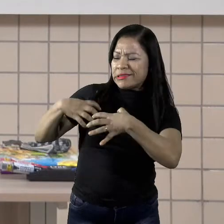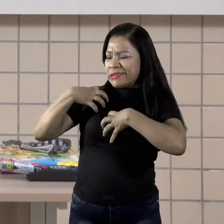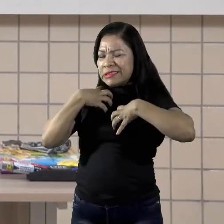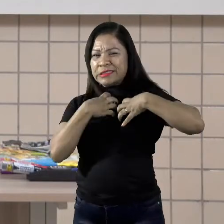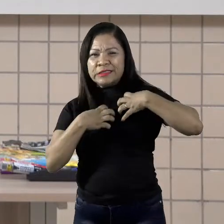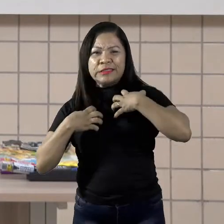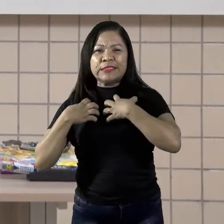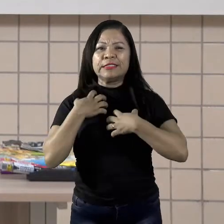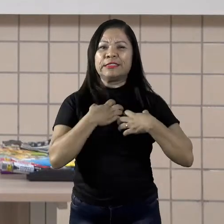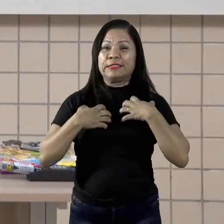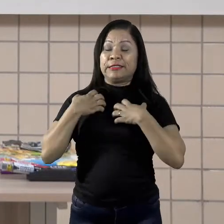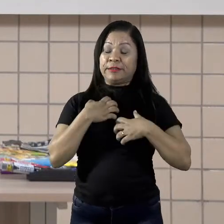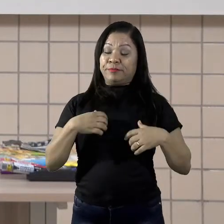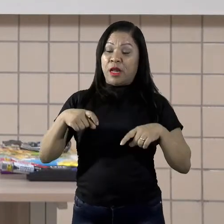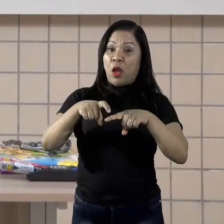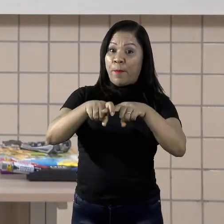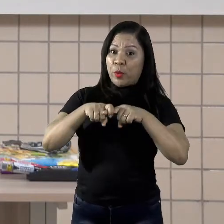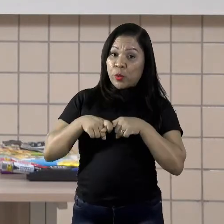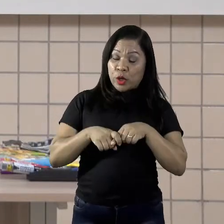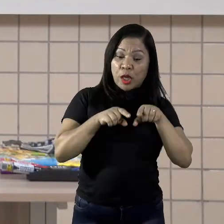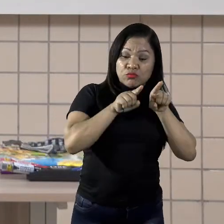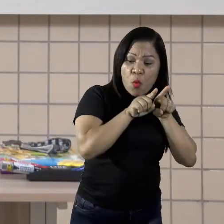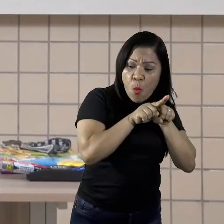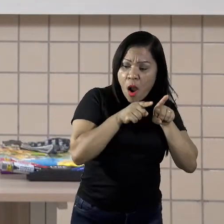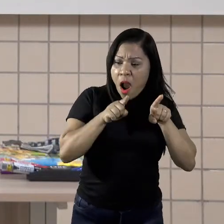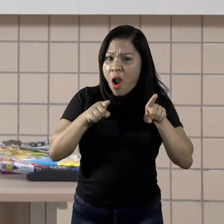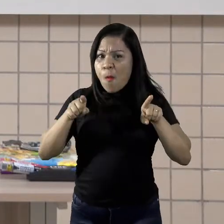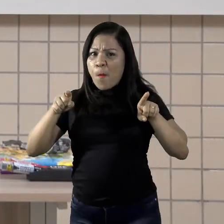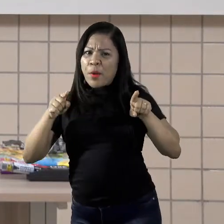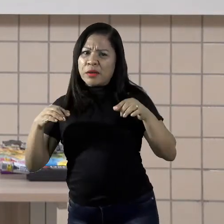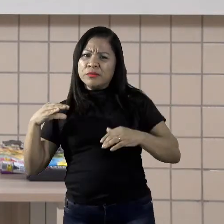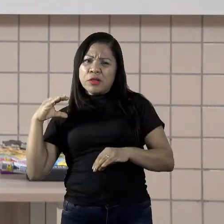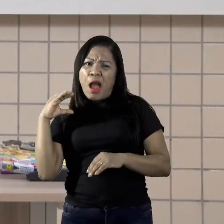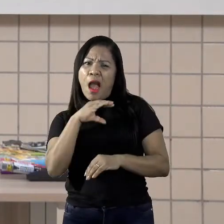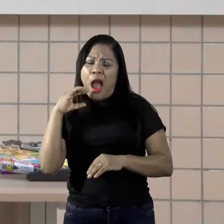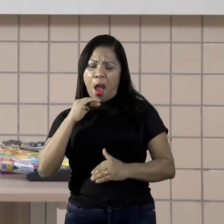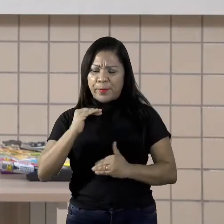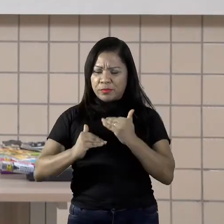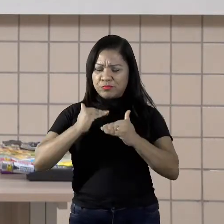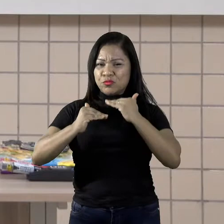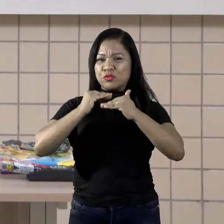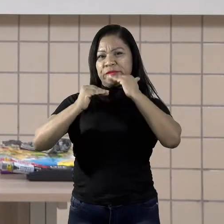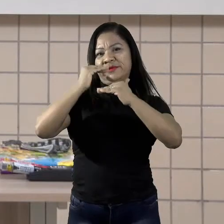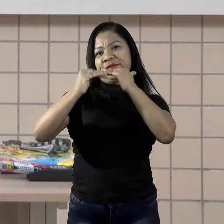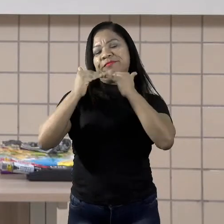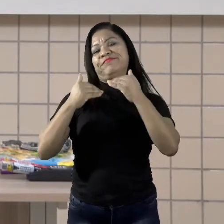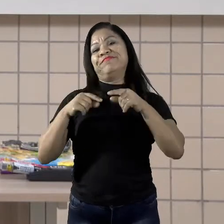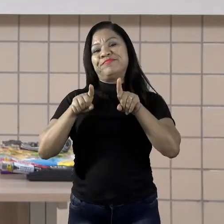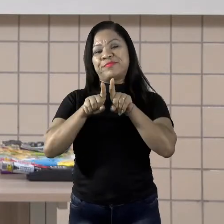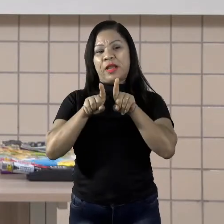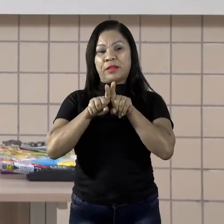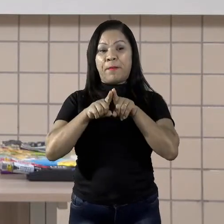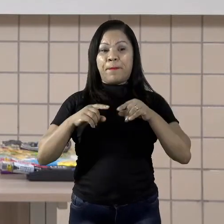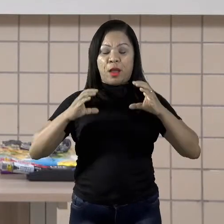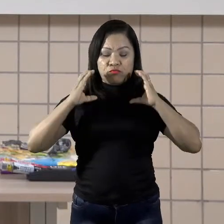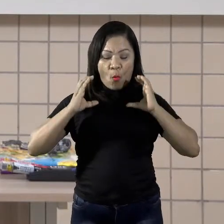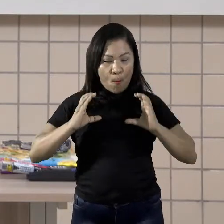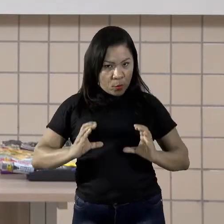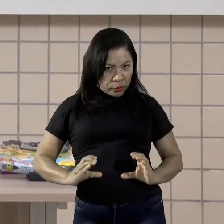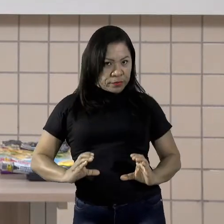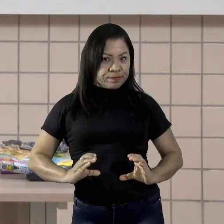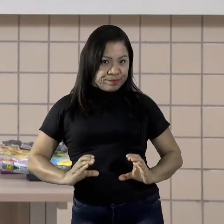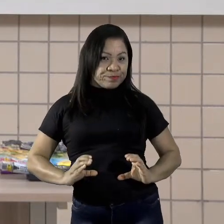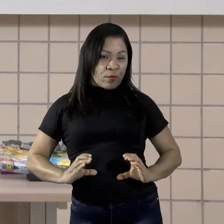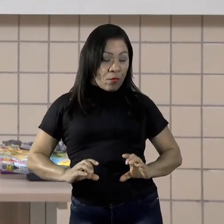é marcada como um período de intensas mudanças físicas, mas também comportamentais. Esse pode ser um período mais